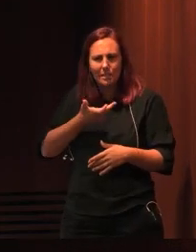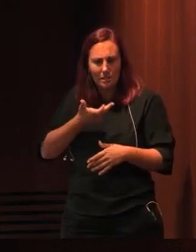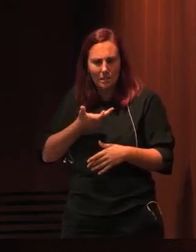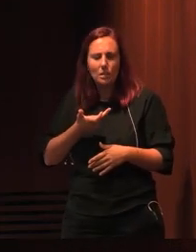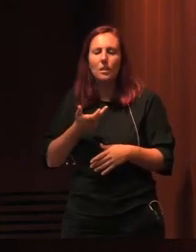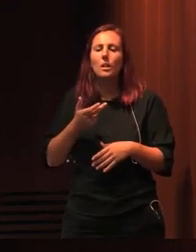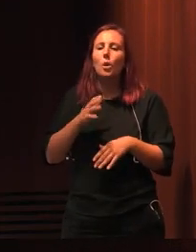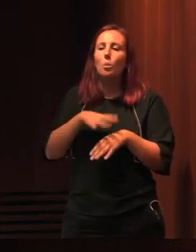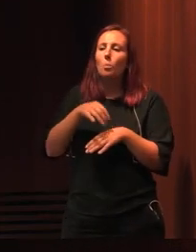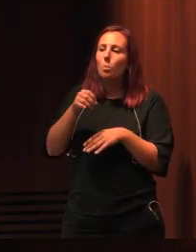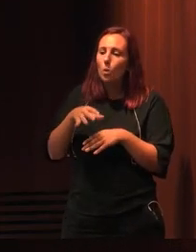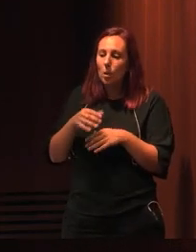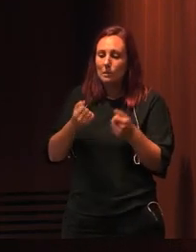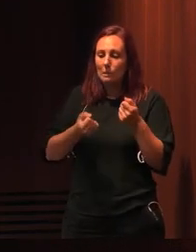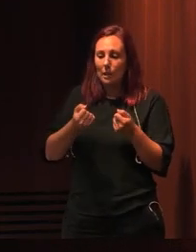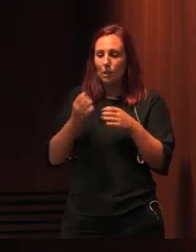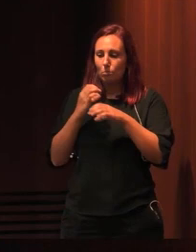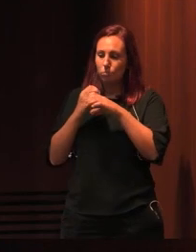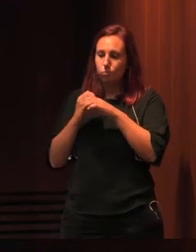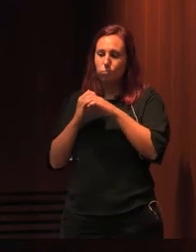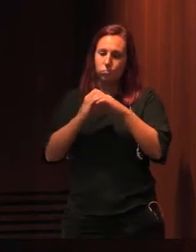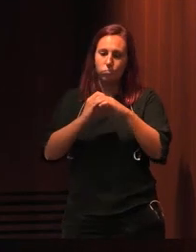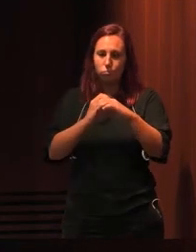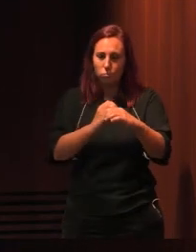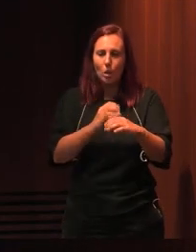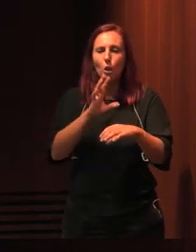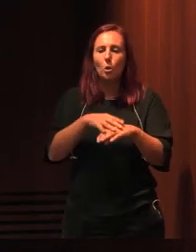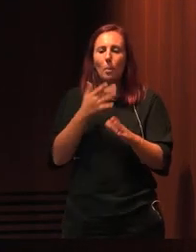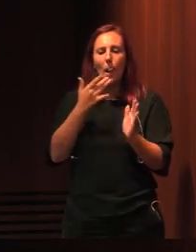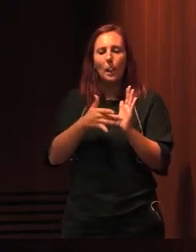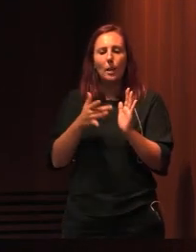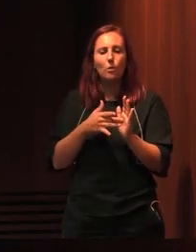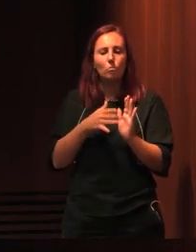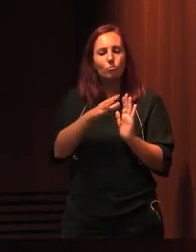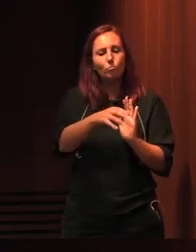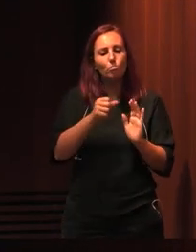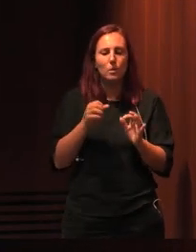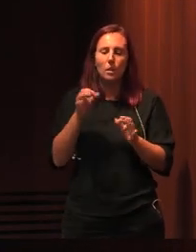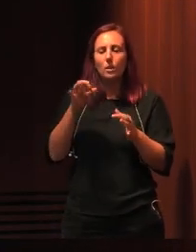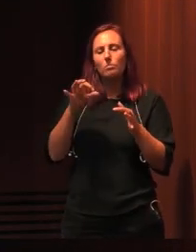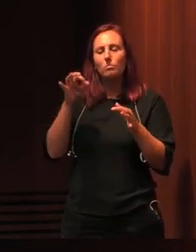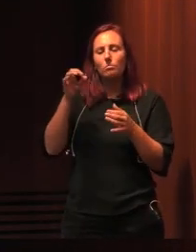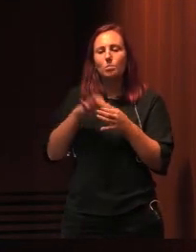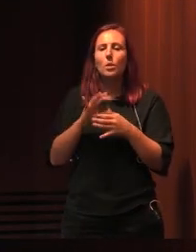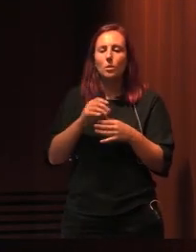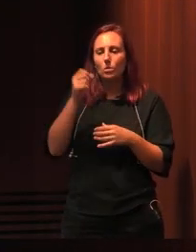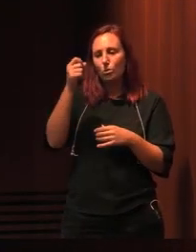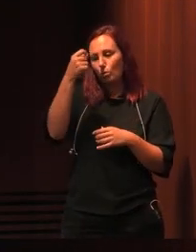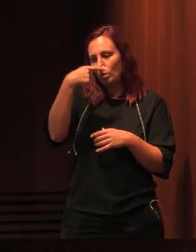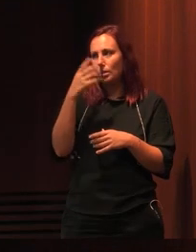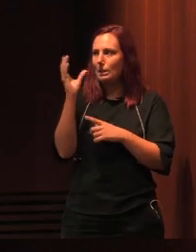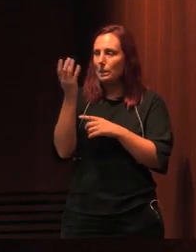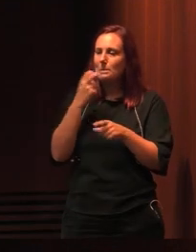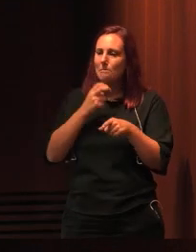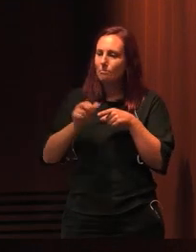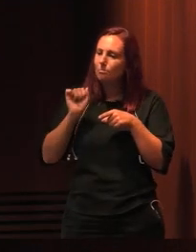justamente, através de uma dessas carrinhas e porque levantou um livro sobre a história da lâmpada elétrica, acabou